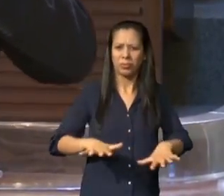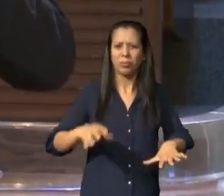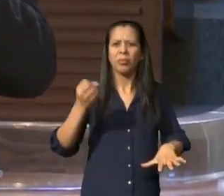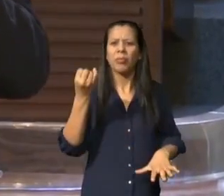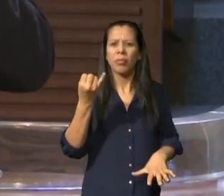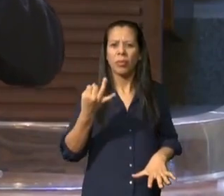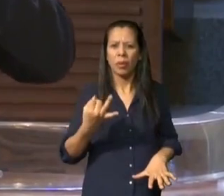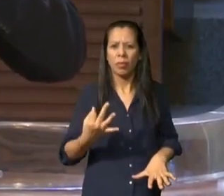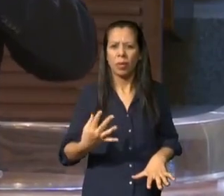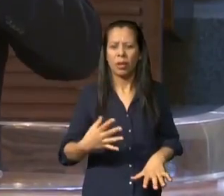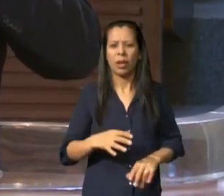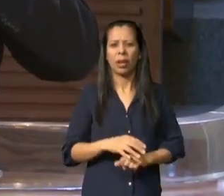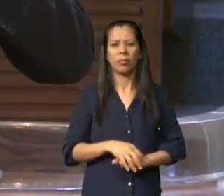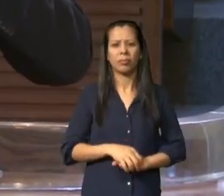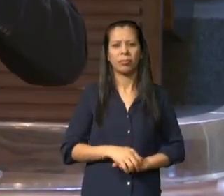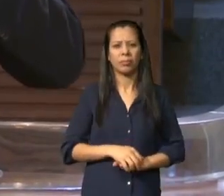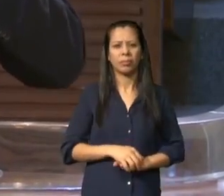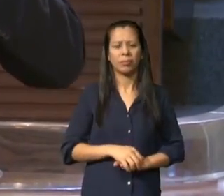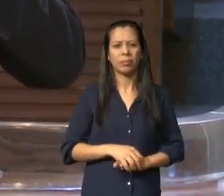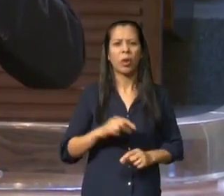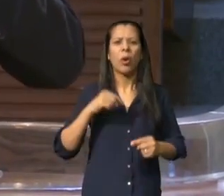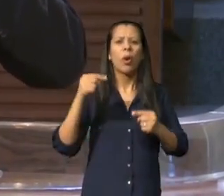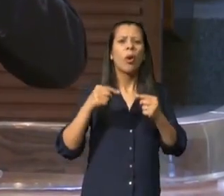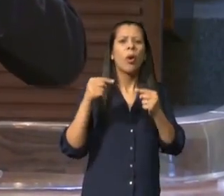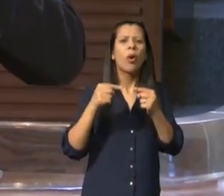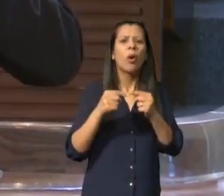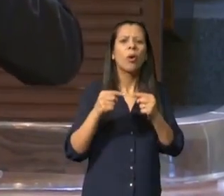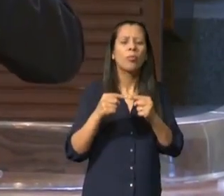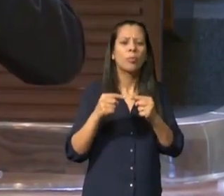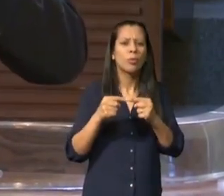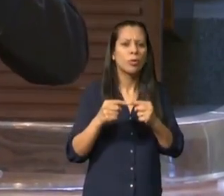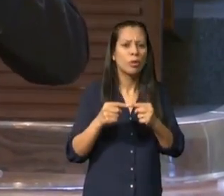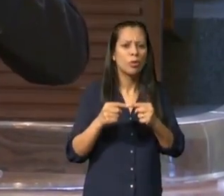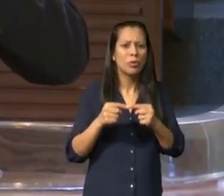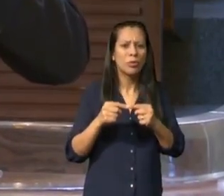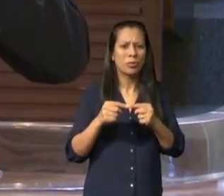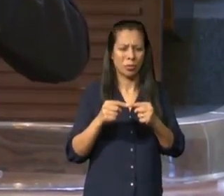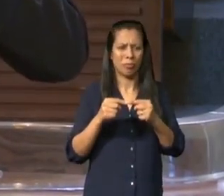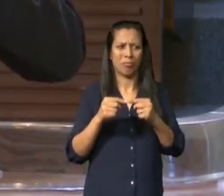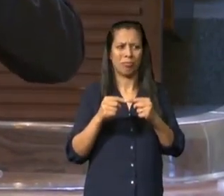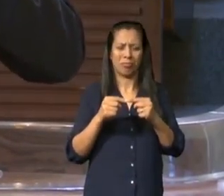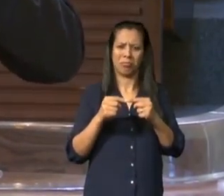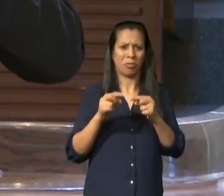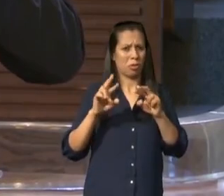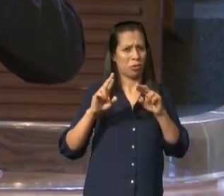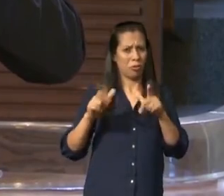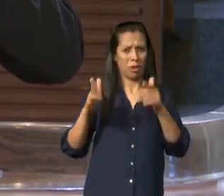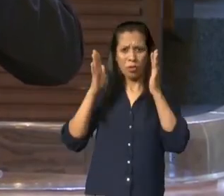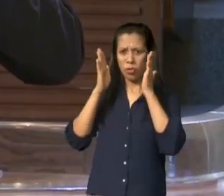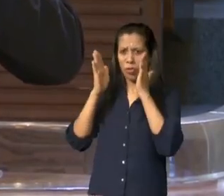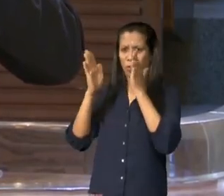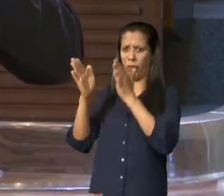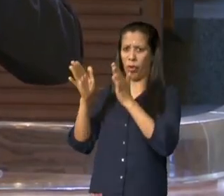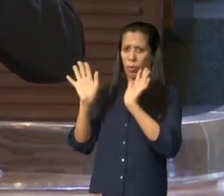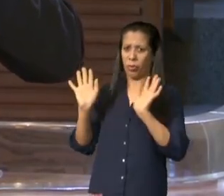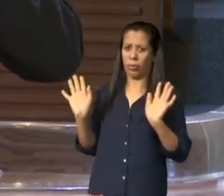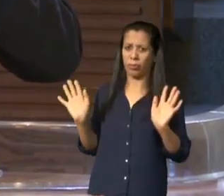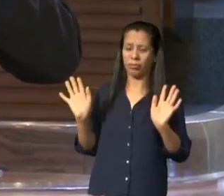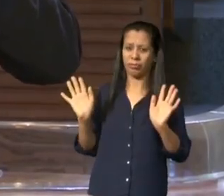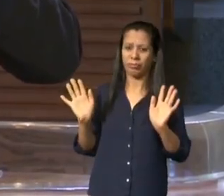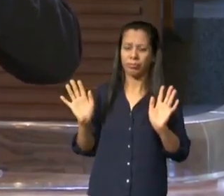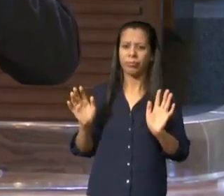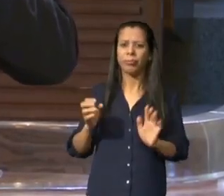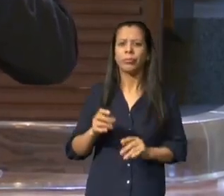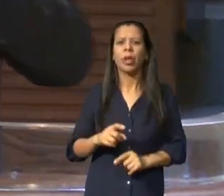mostrar para vocês que objetivo é diferente de propósito todos saíram do Egito